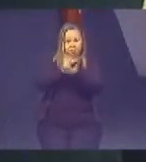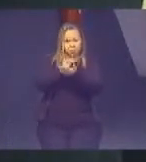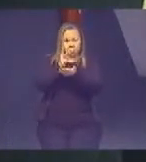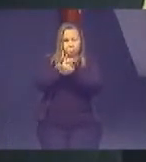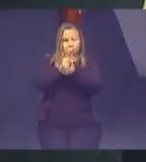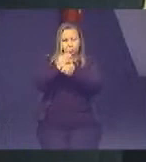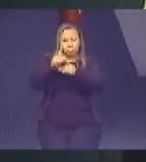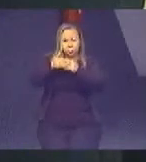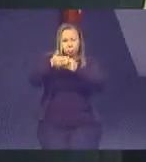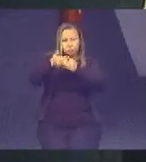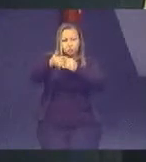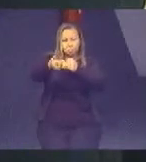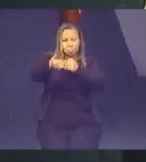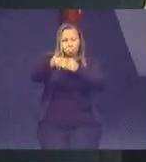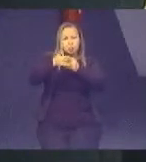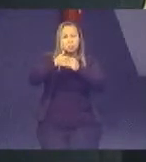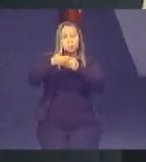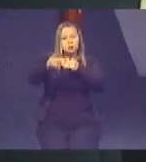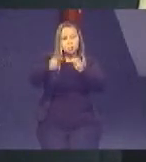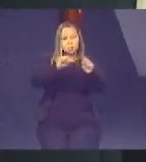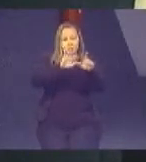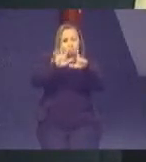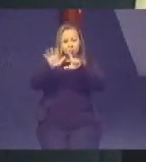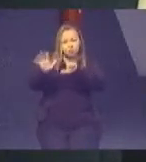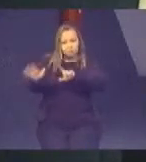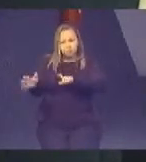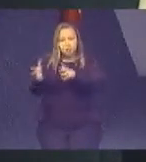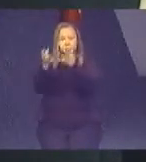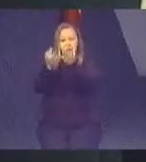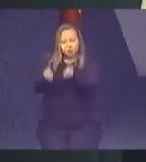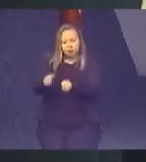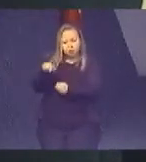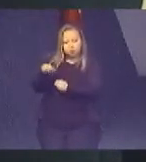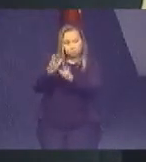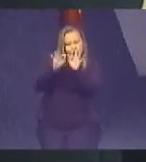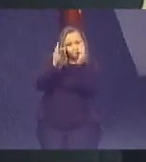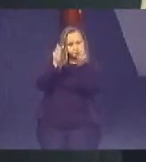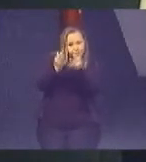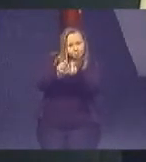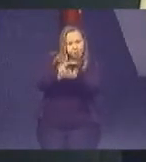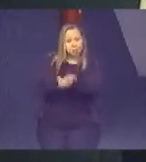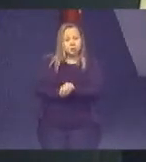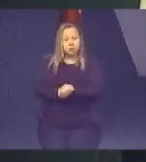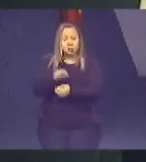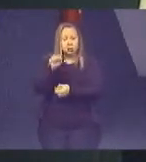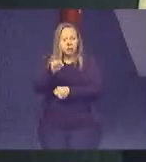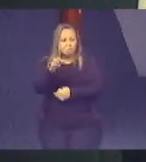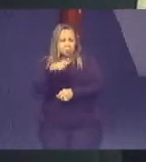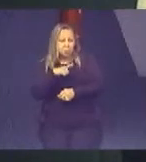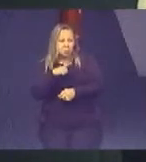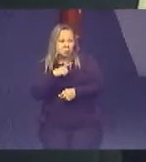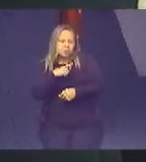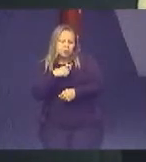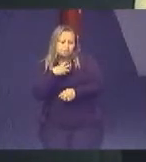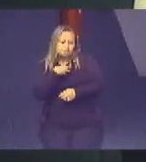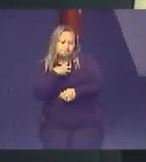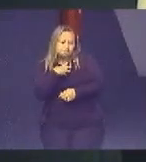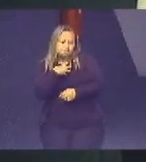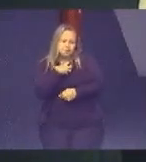a continuidade das semanas, atendendo aquela família, e aquilo tinha sido um evento